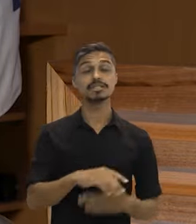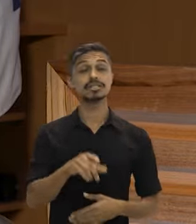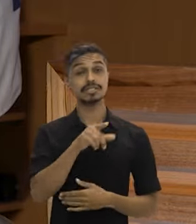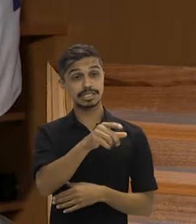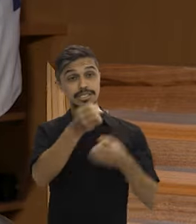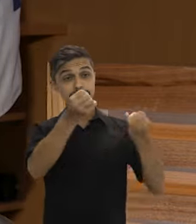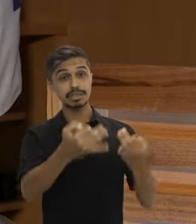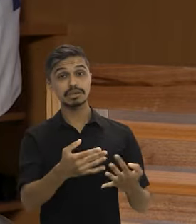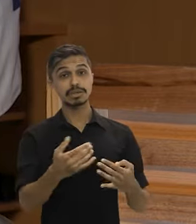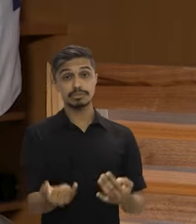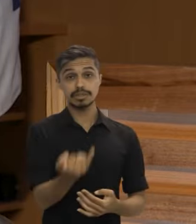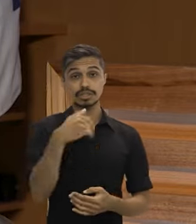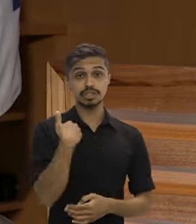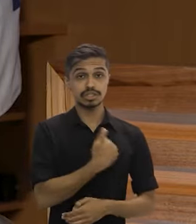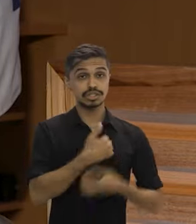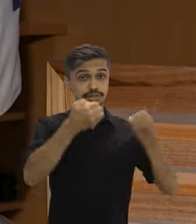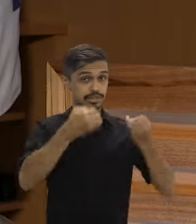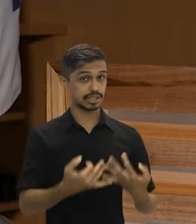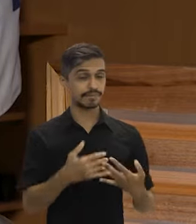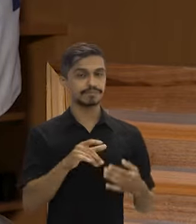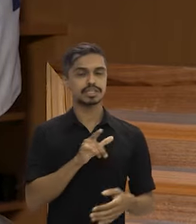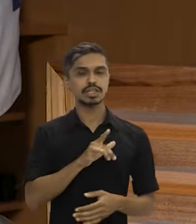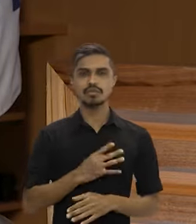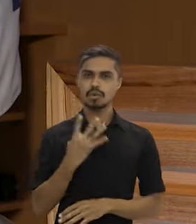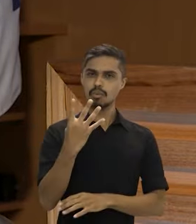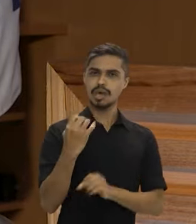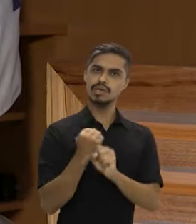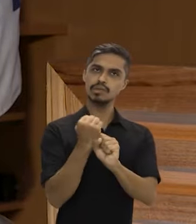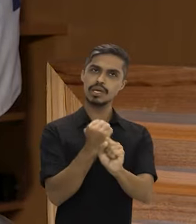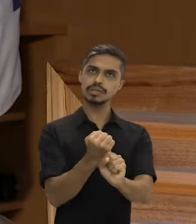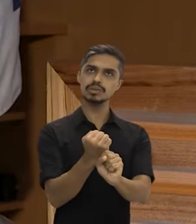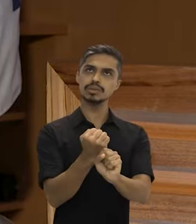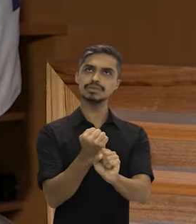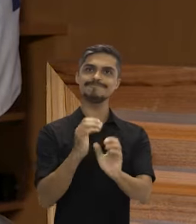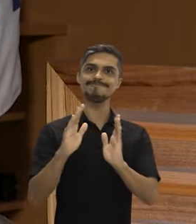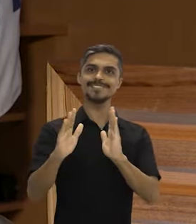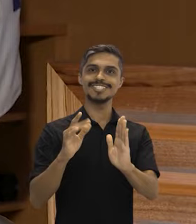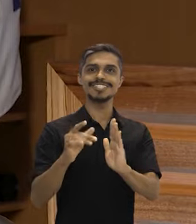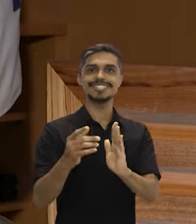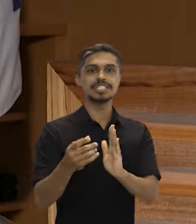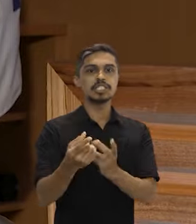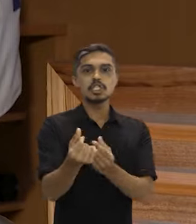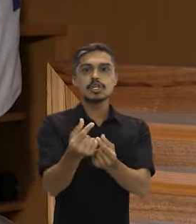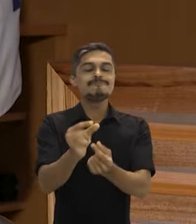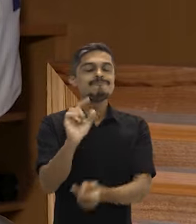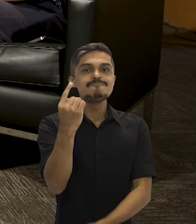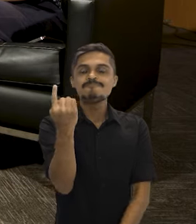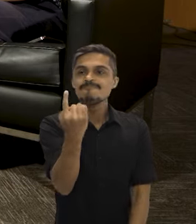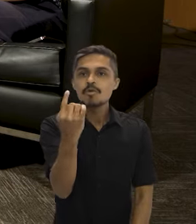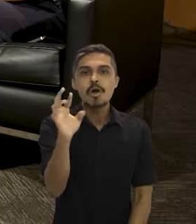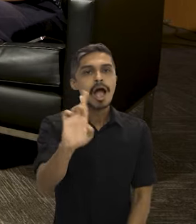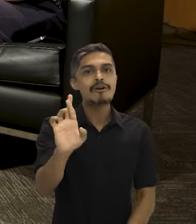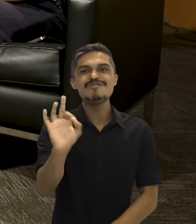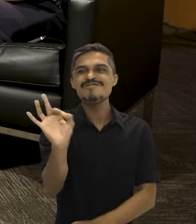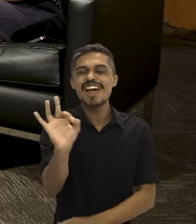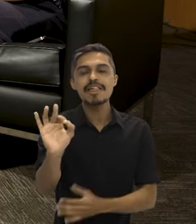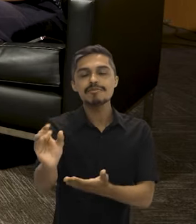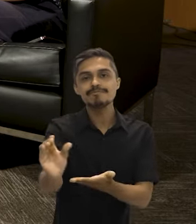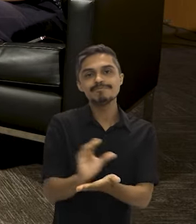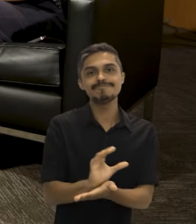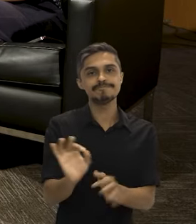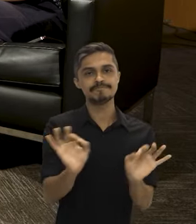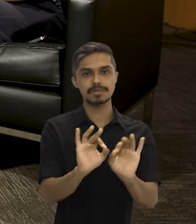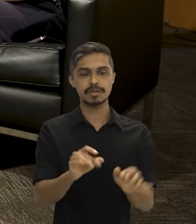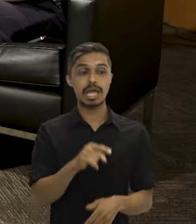a gente ressaltar, porque assim, nós tivemos quatro anos sem receber um centavo. O Fundo Amazônia